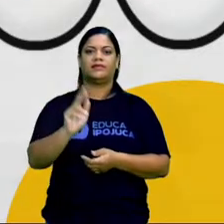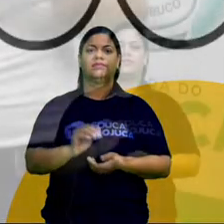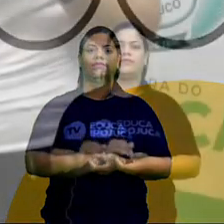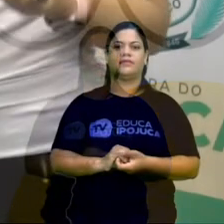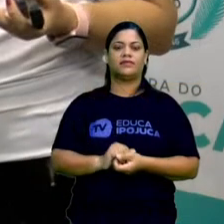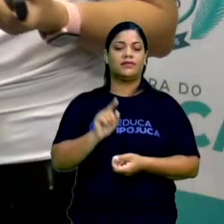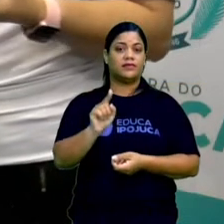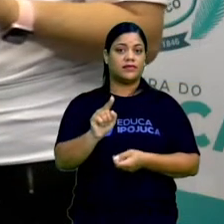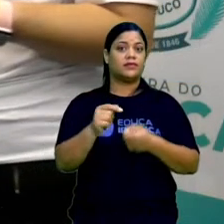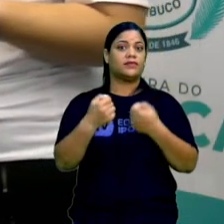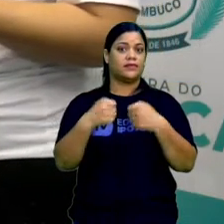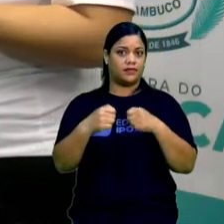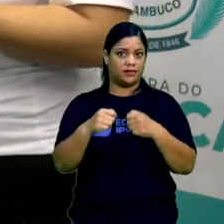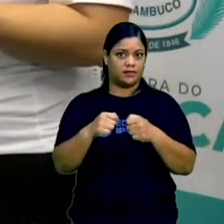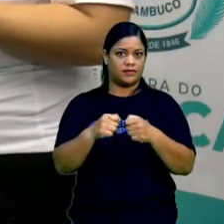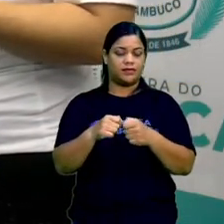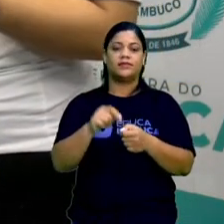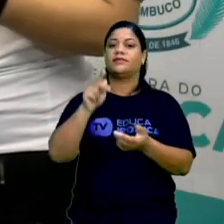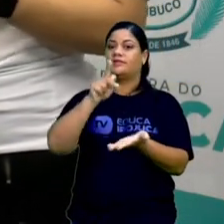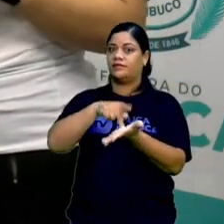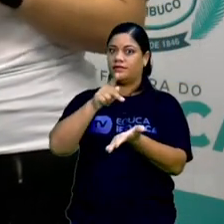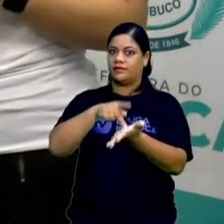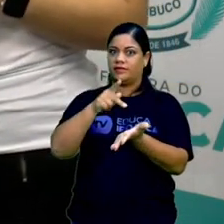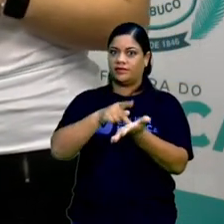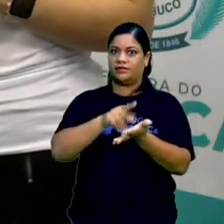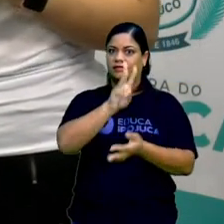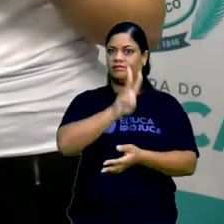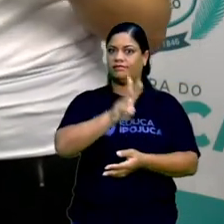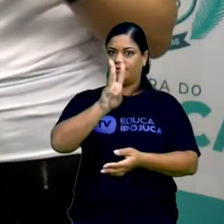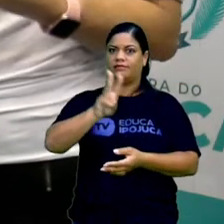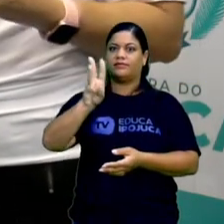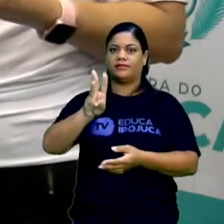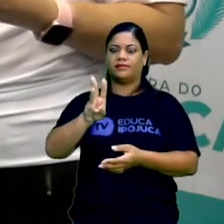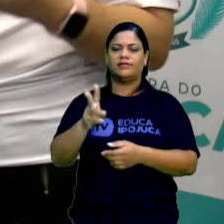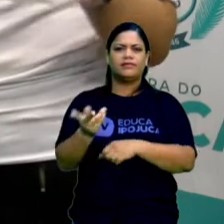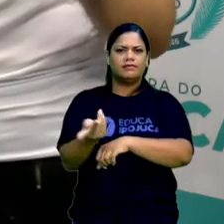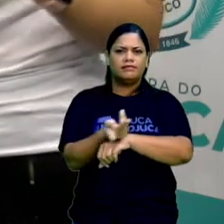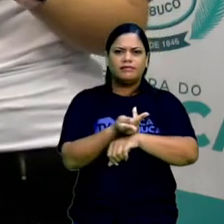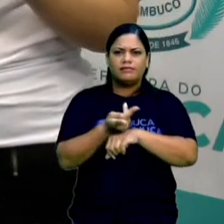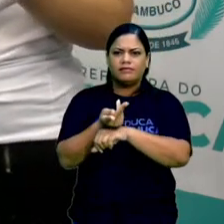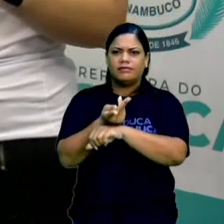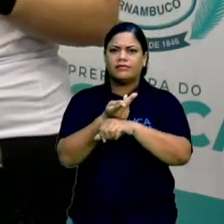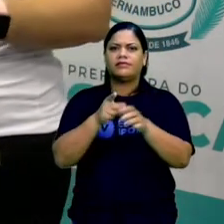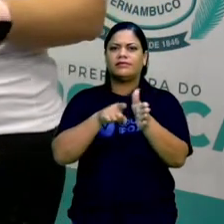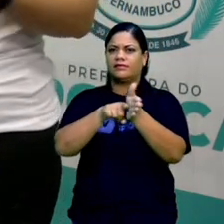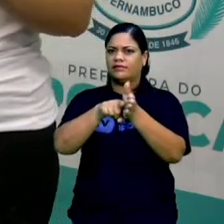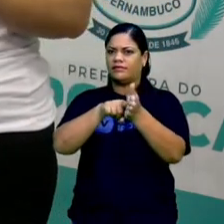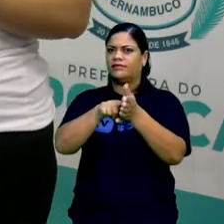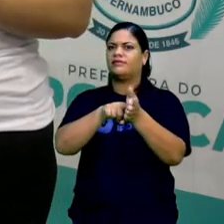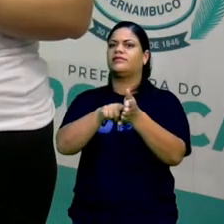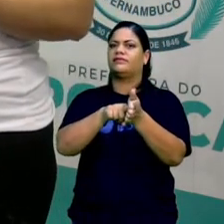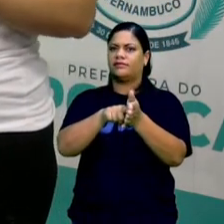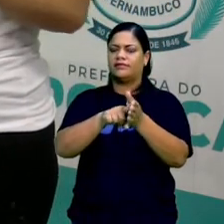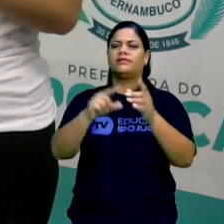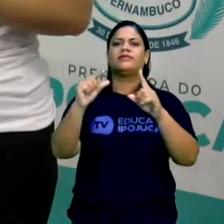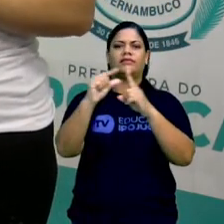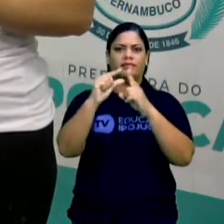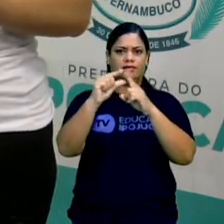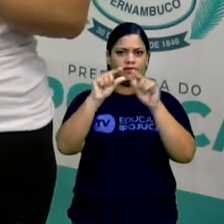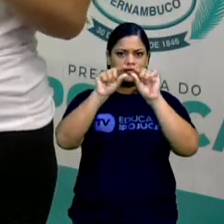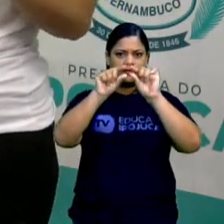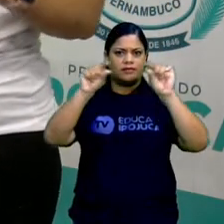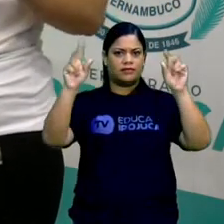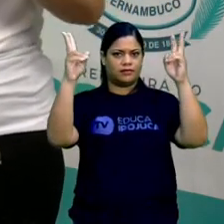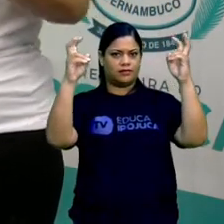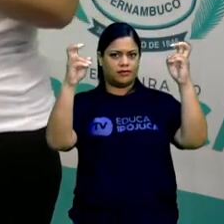Você vai para a página do site oficial, clica na área de pesquisar e coloca a palavra-chave daquela notícia para ver